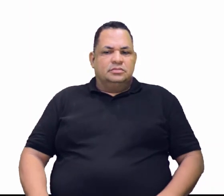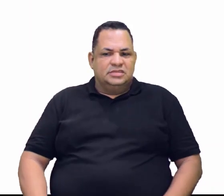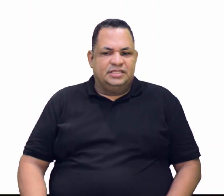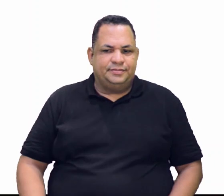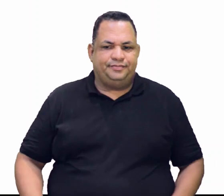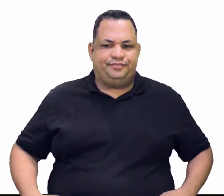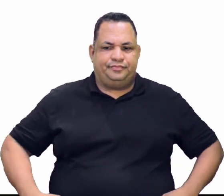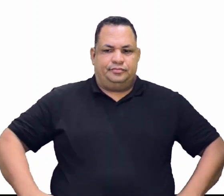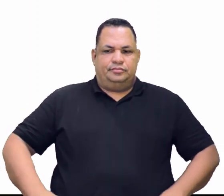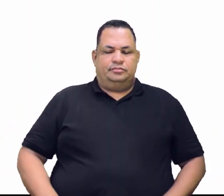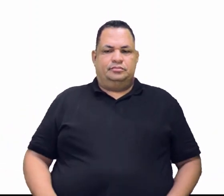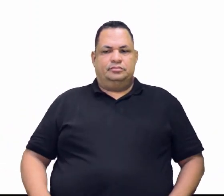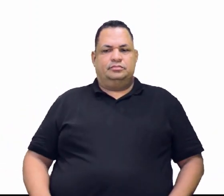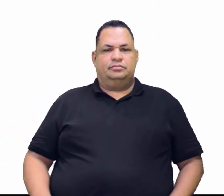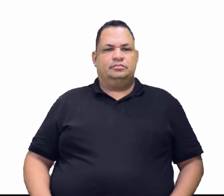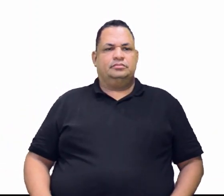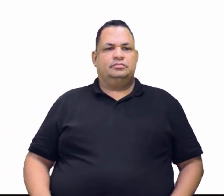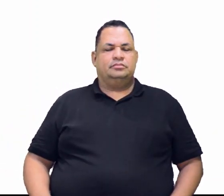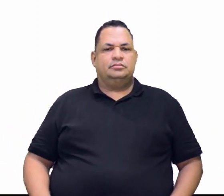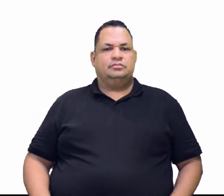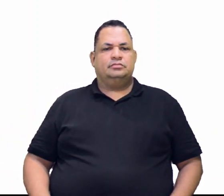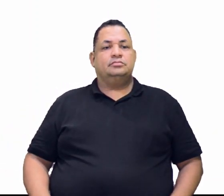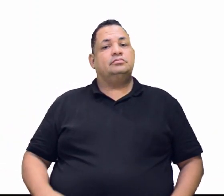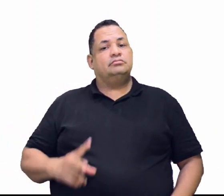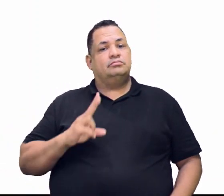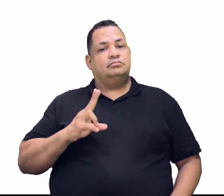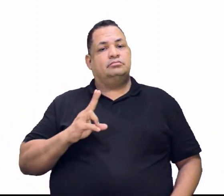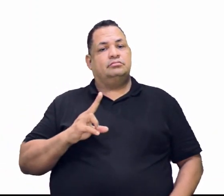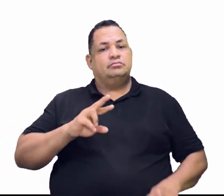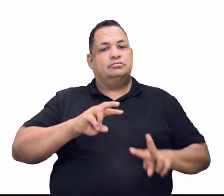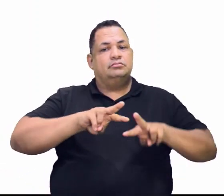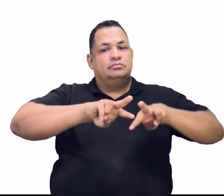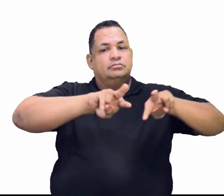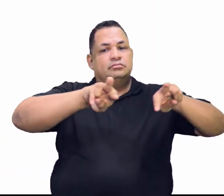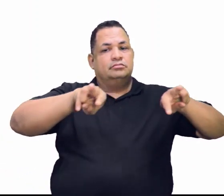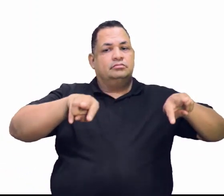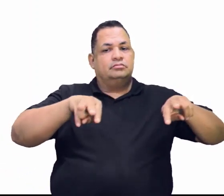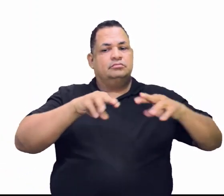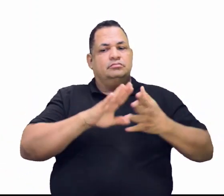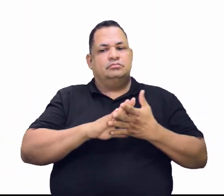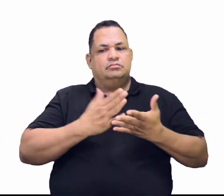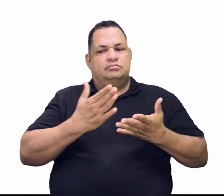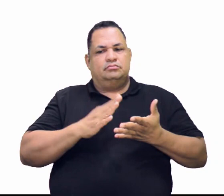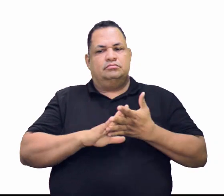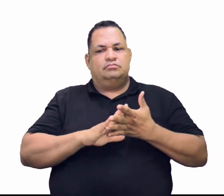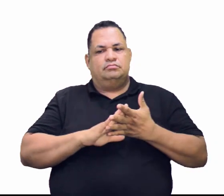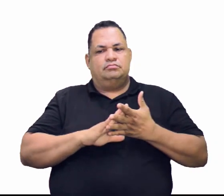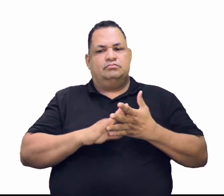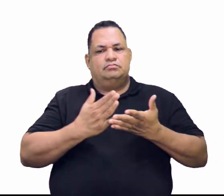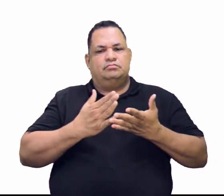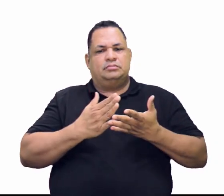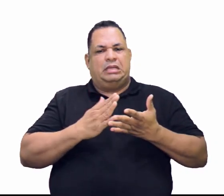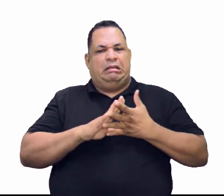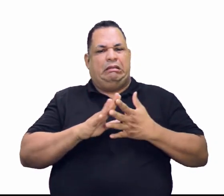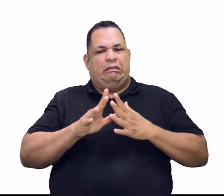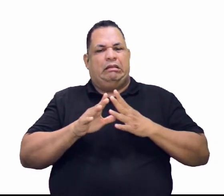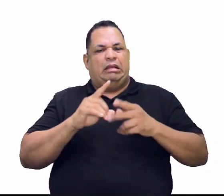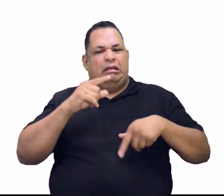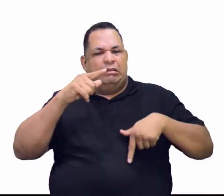mesmo sendo explorada de forma bem rudimentar,